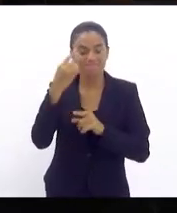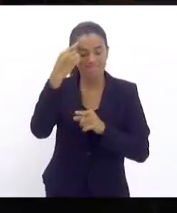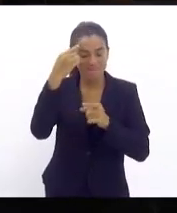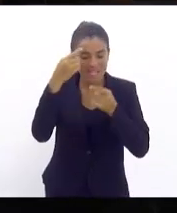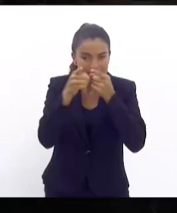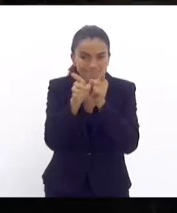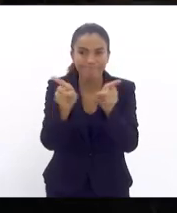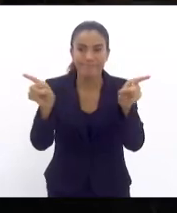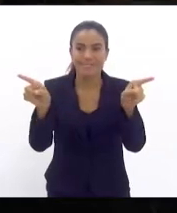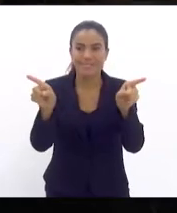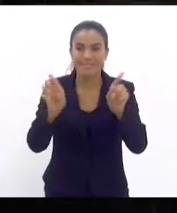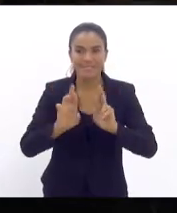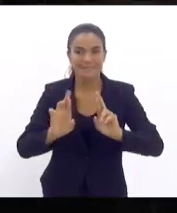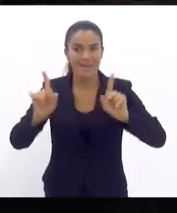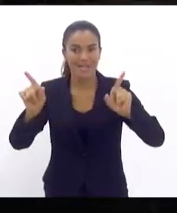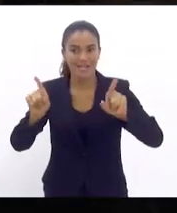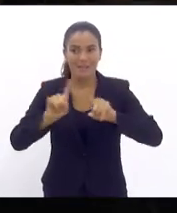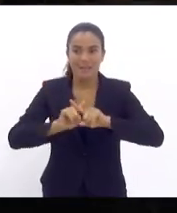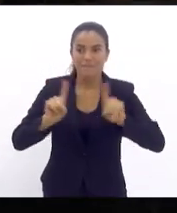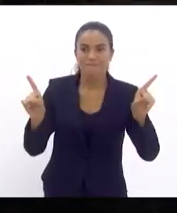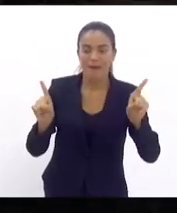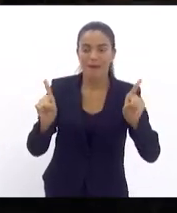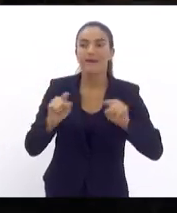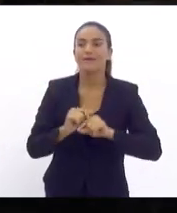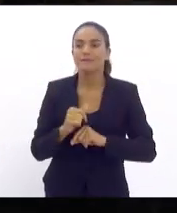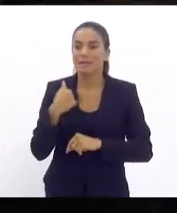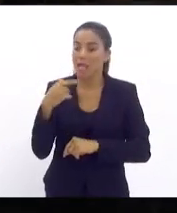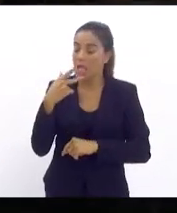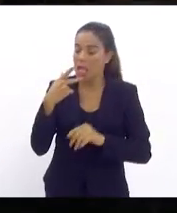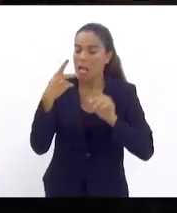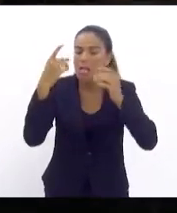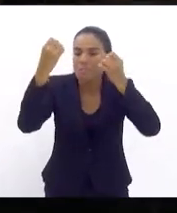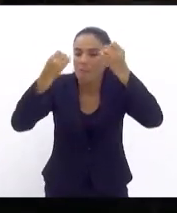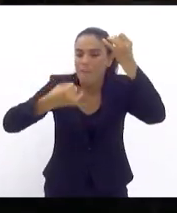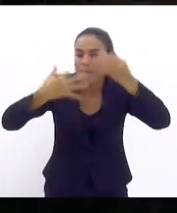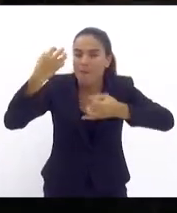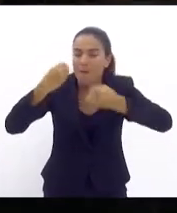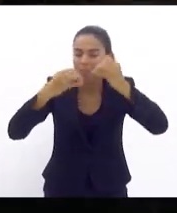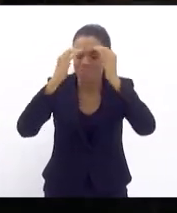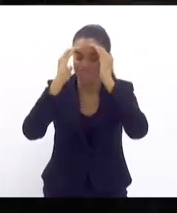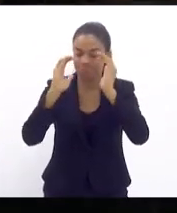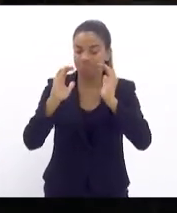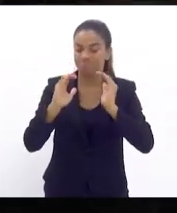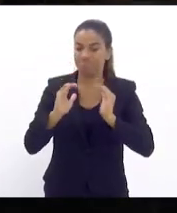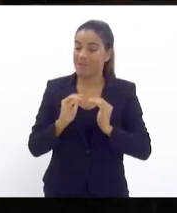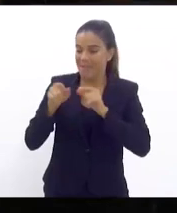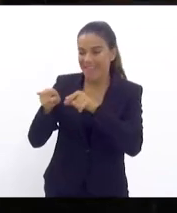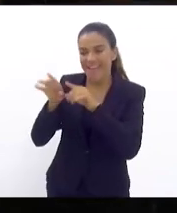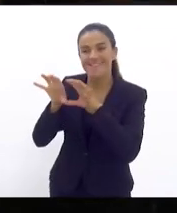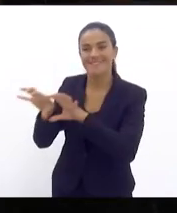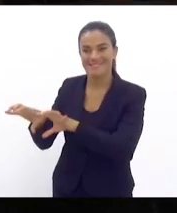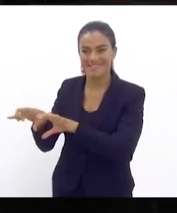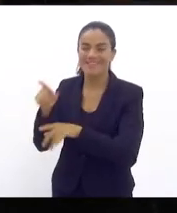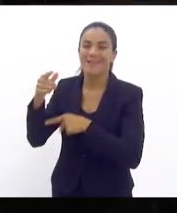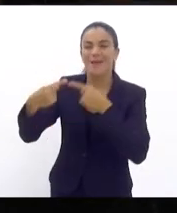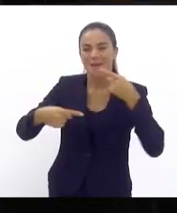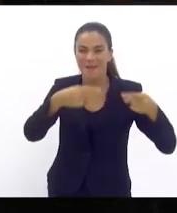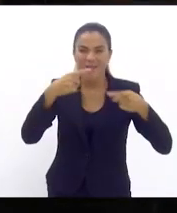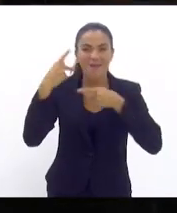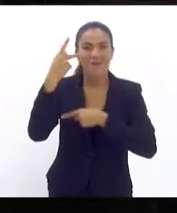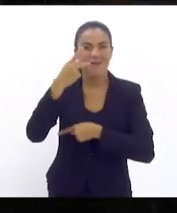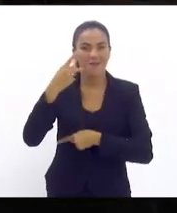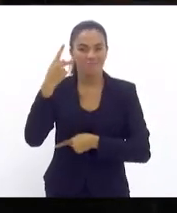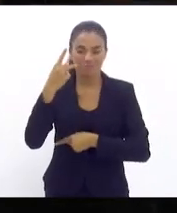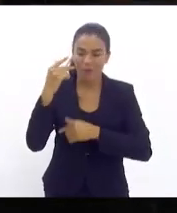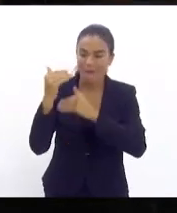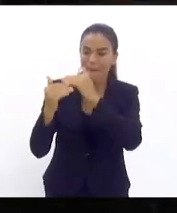divergentes, apresentou suas considerações de forma respeitosa. Acho que é assim que a política deve ser feita. A